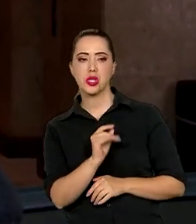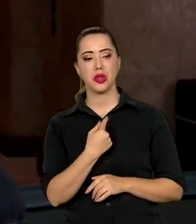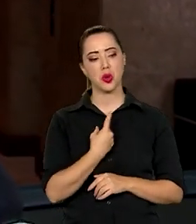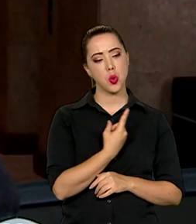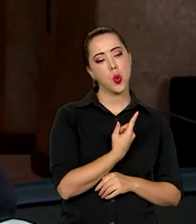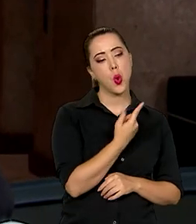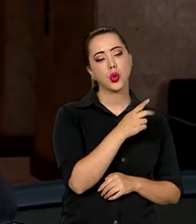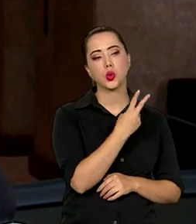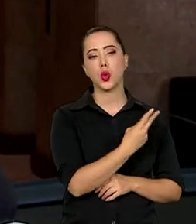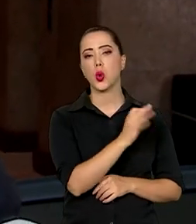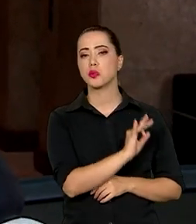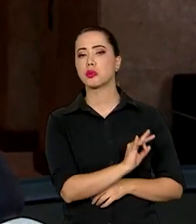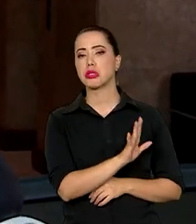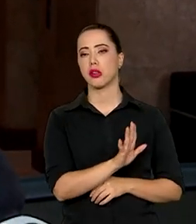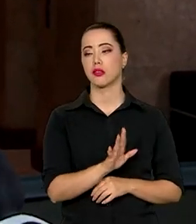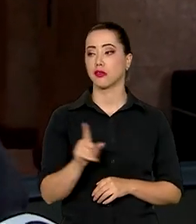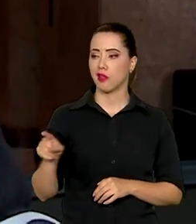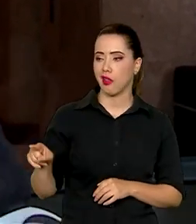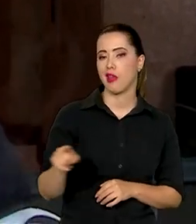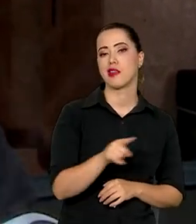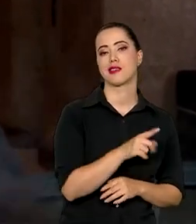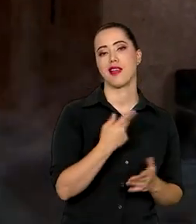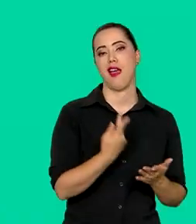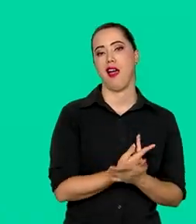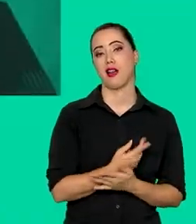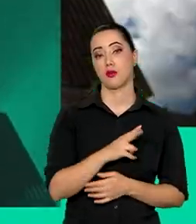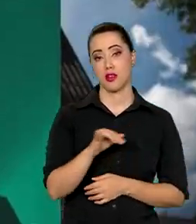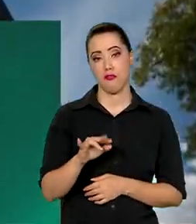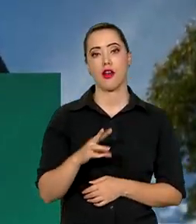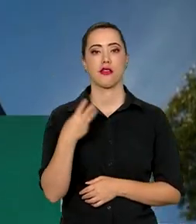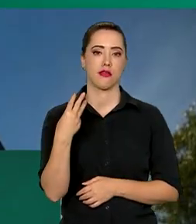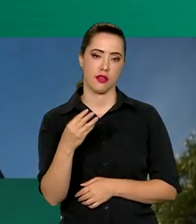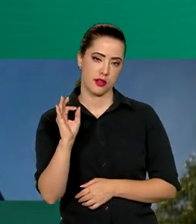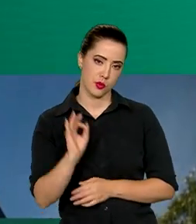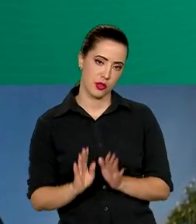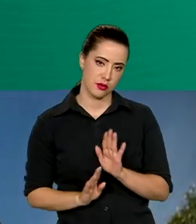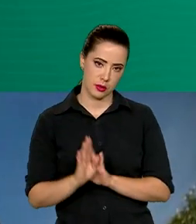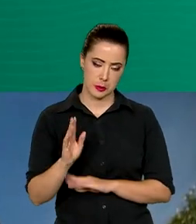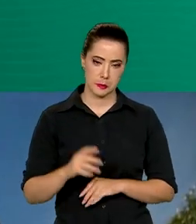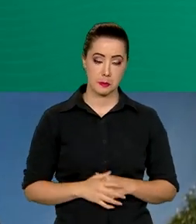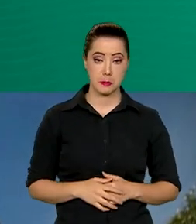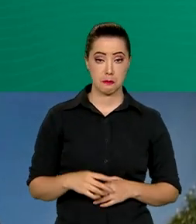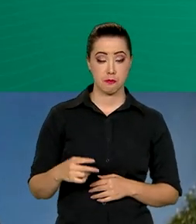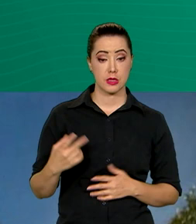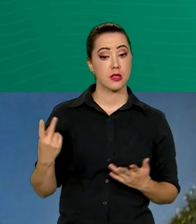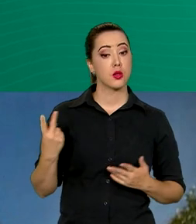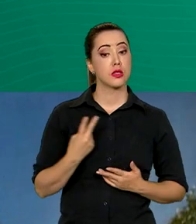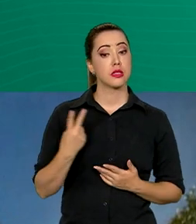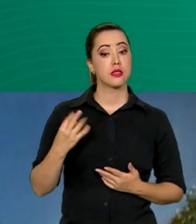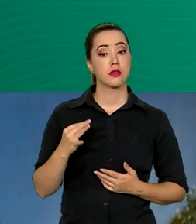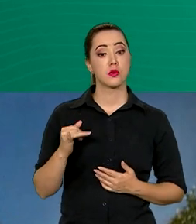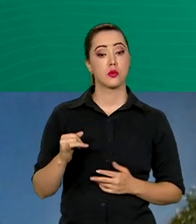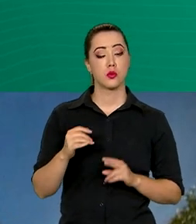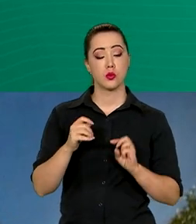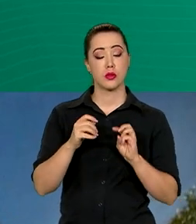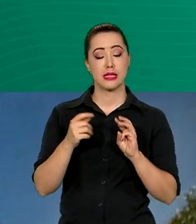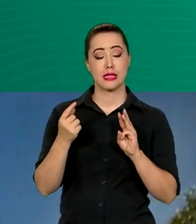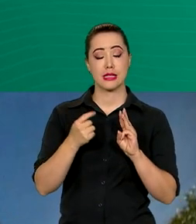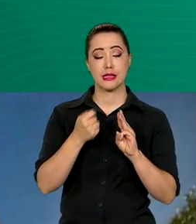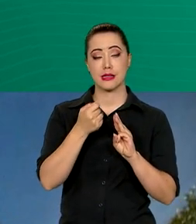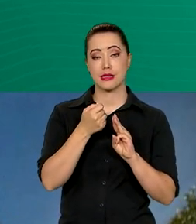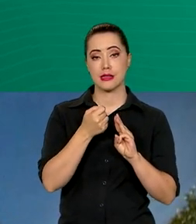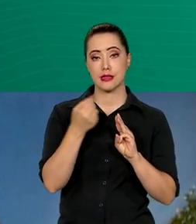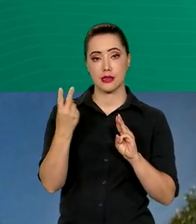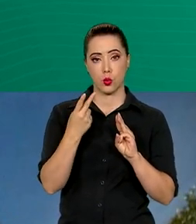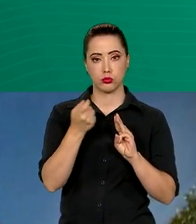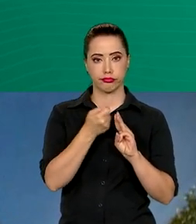ia crescer dois, e todo mundo estava errado, porque vai crescer três. Em relação ao segundo trimestre do ano passado, a economia brasileira